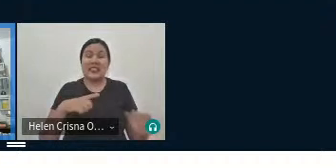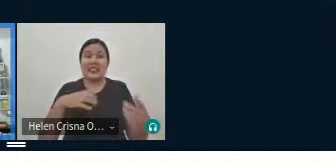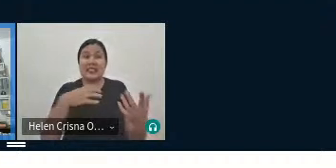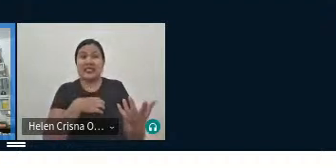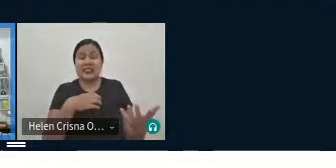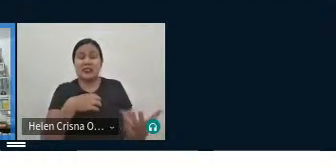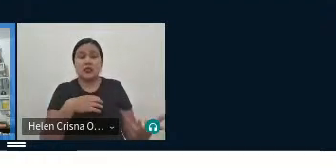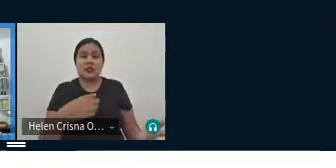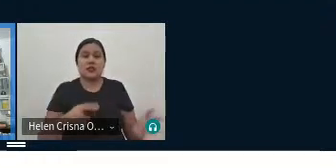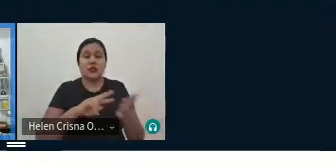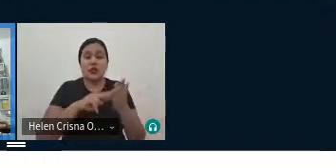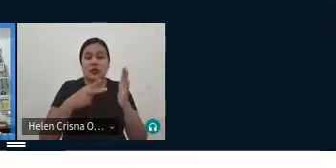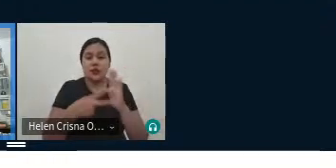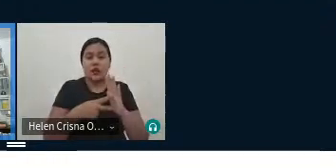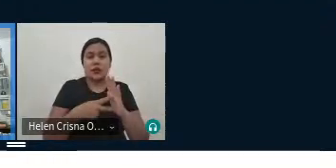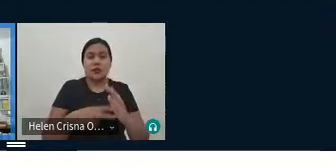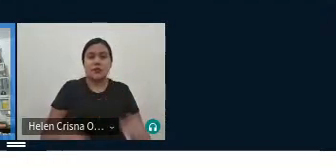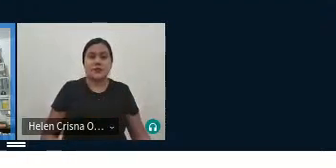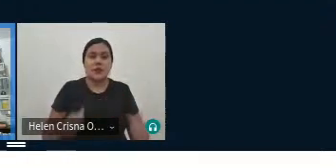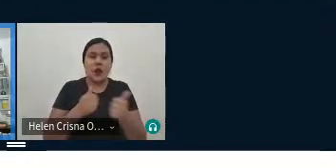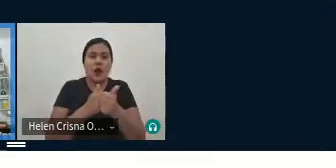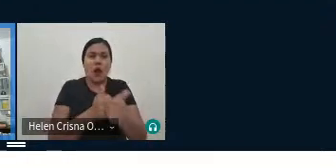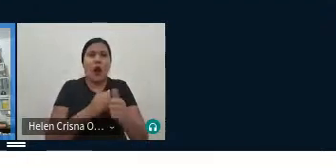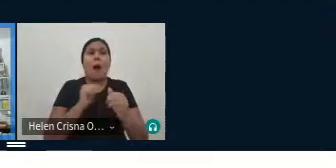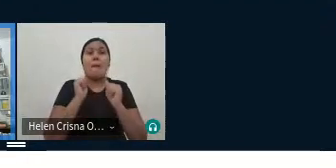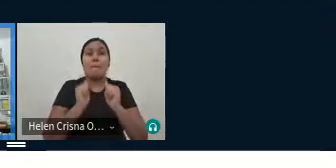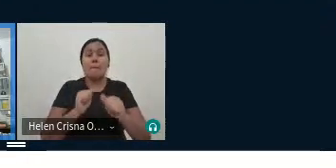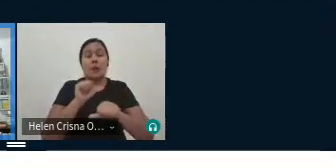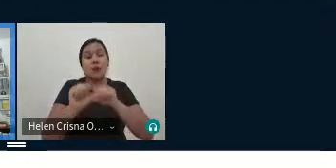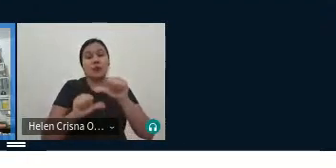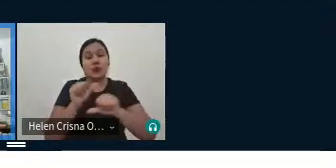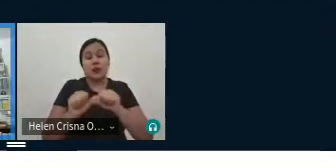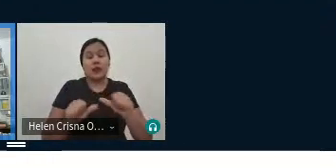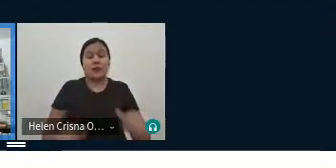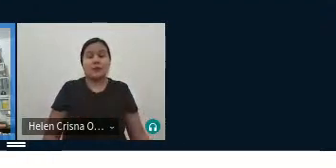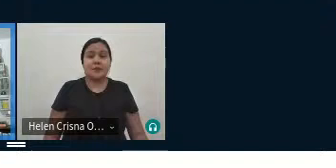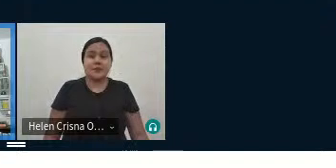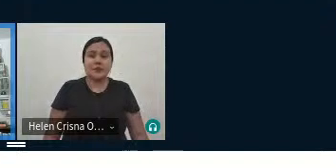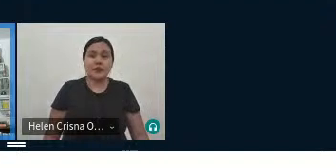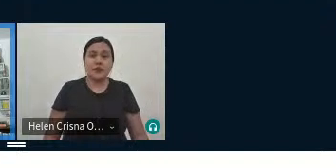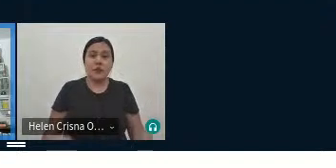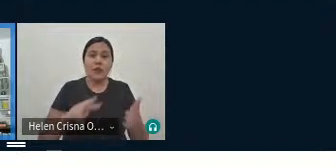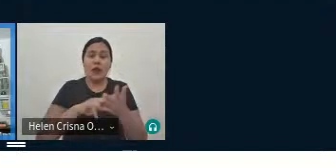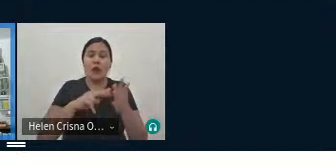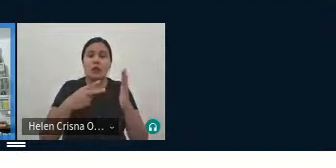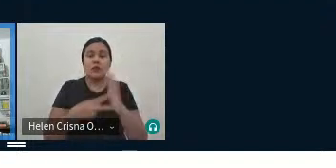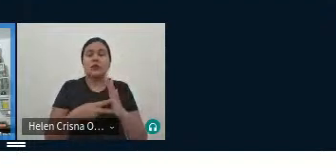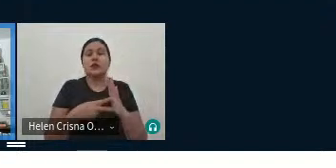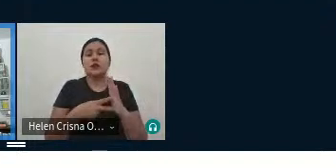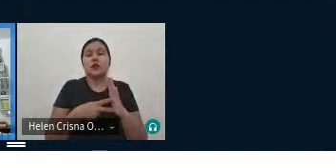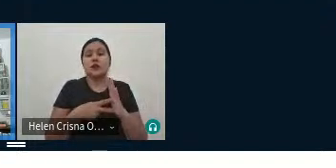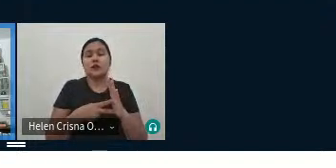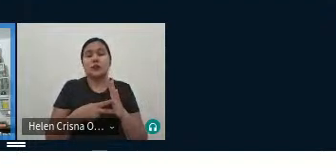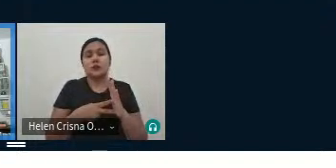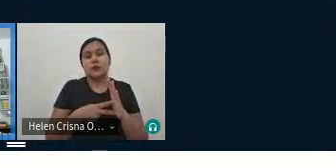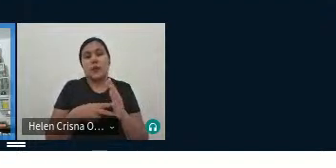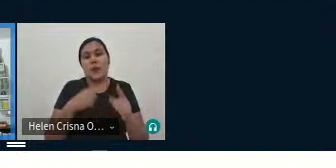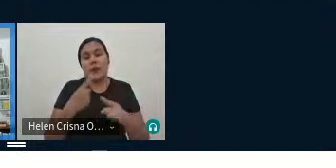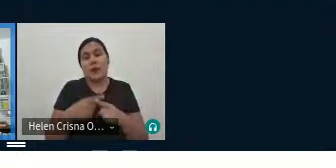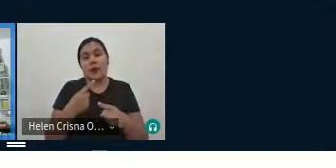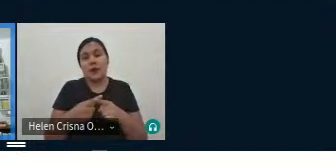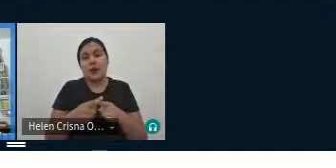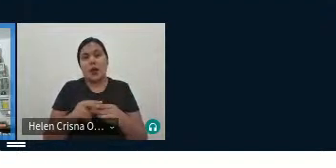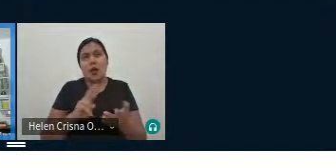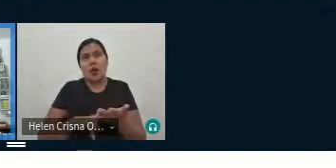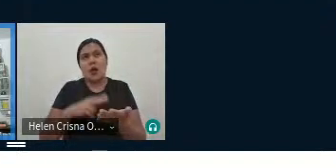aproximação, ela pode mudar um pouco, mas, ela não pode extrapolar, a questão de significância, porque, eu também, se